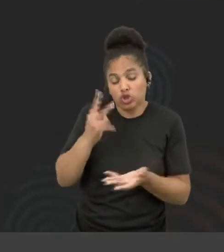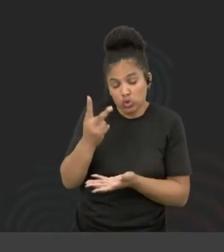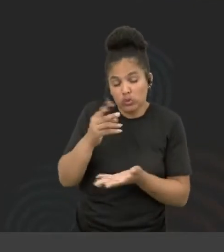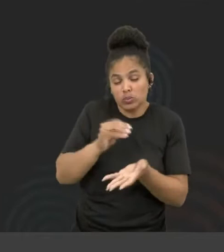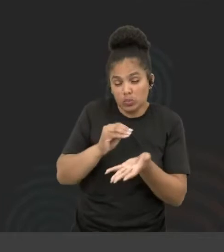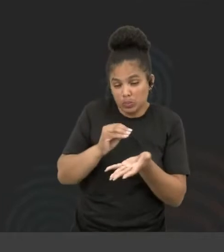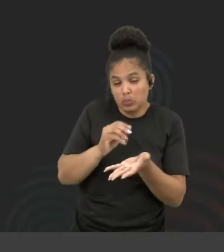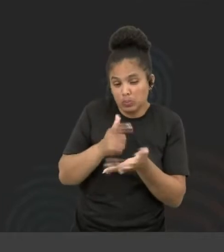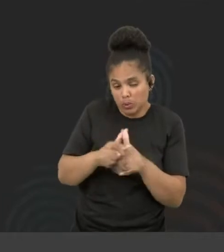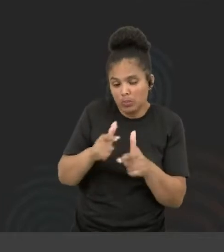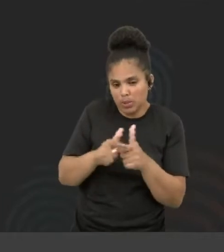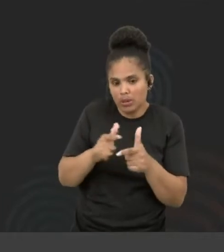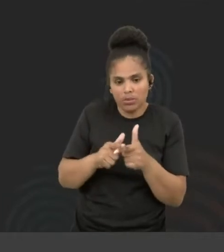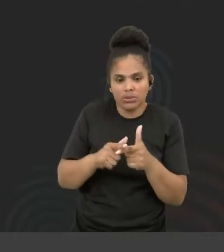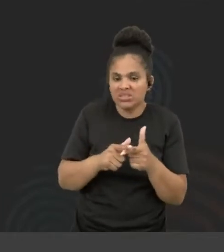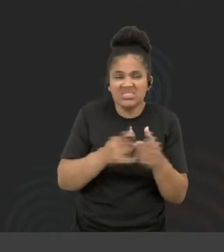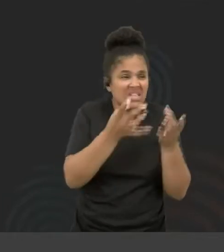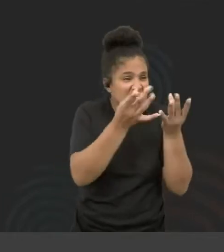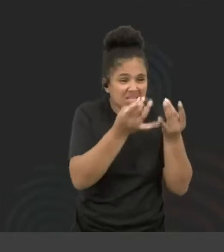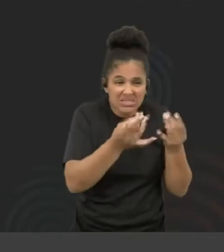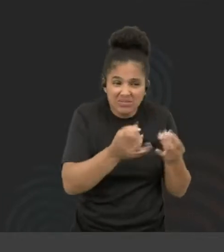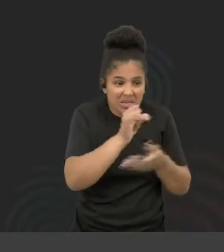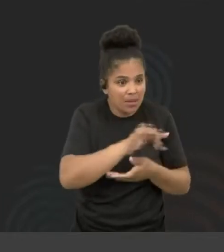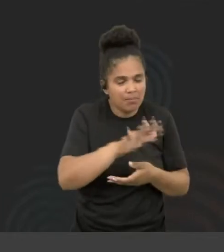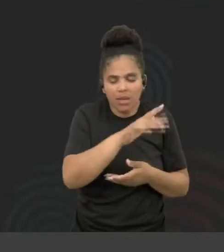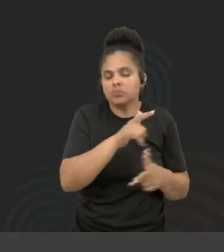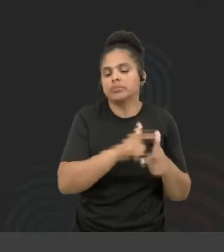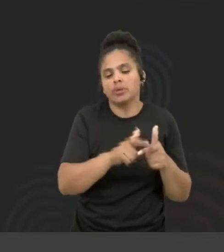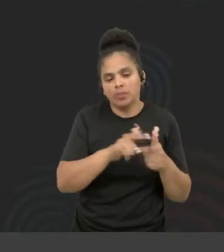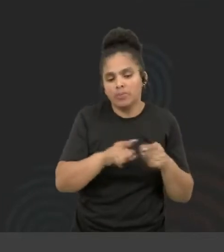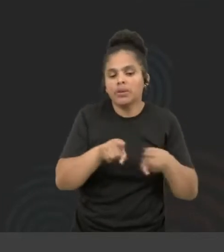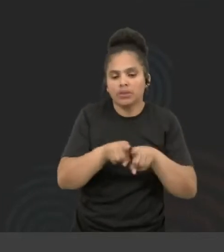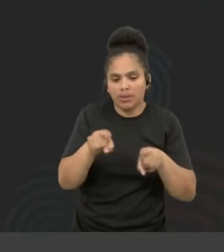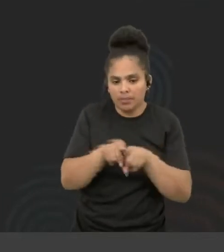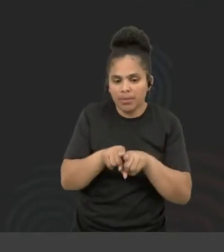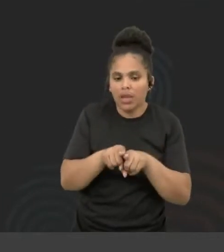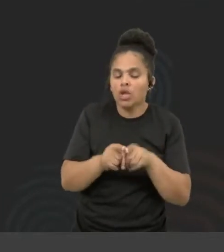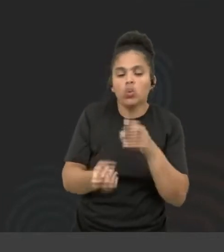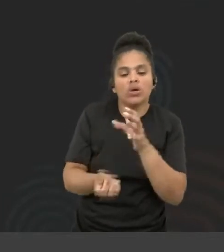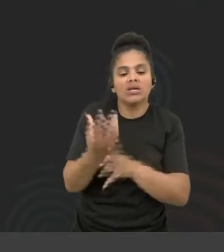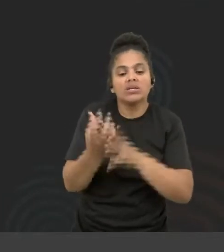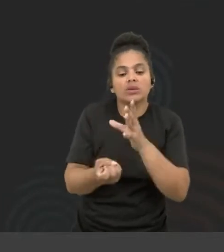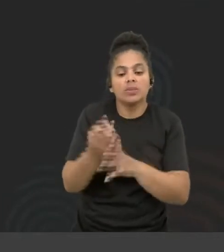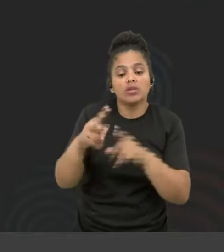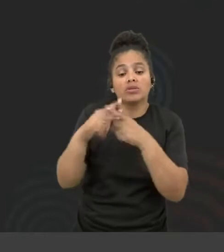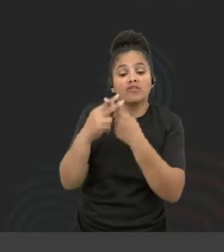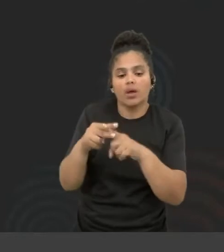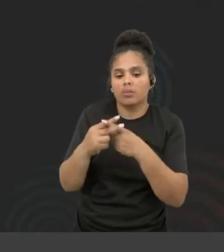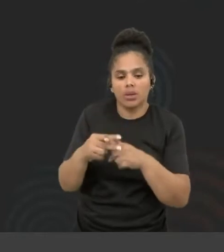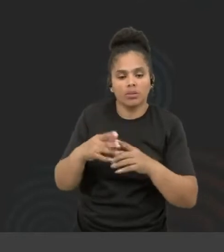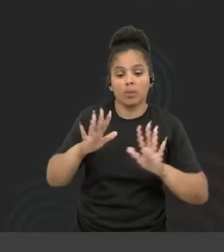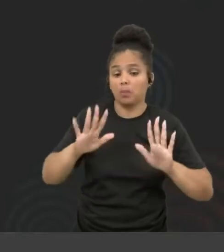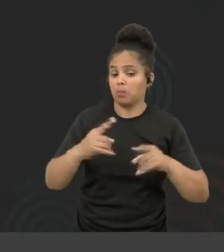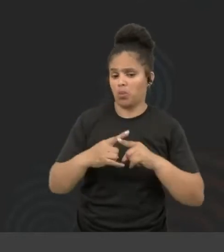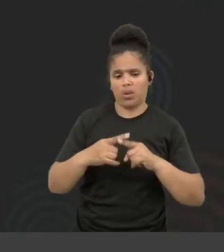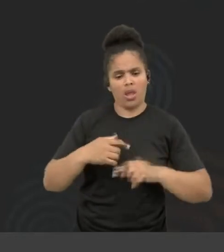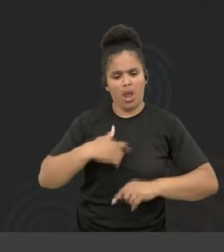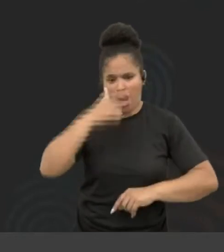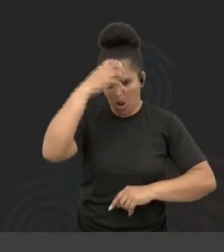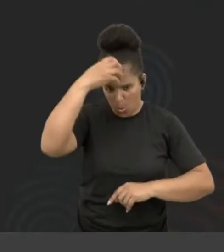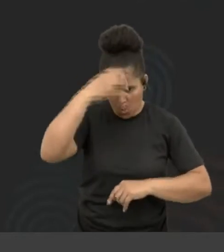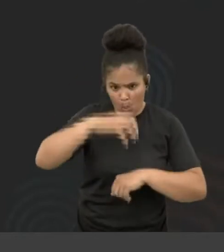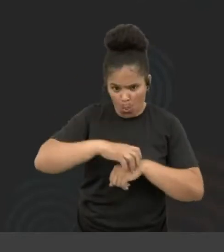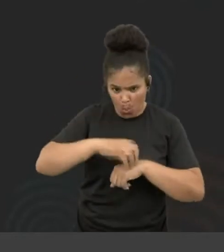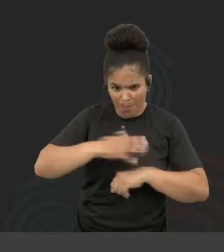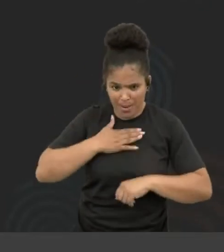descrever imagem. E a falta de desenvolvimento de ferramentas. Porque a culpa não é minha que eu não consigo usar o Figma. A culpa é